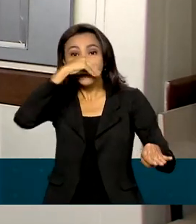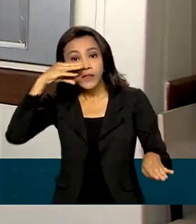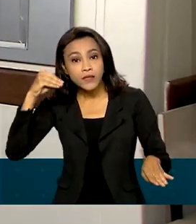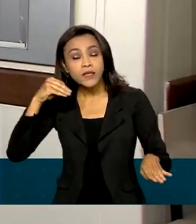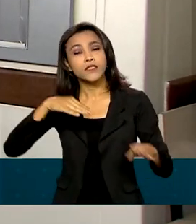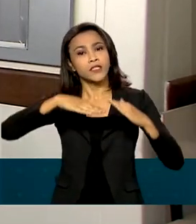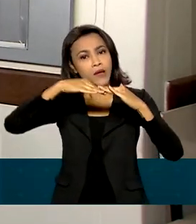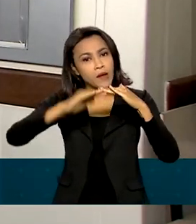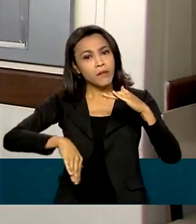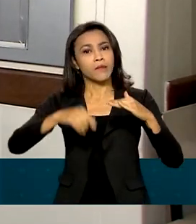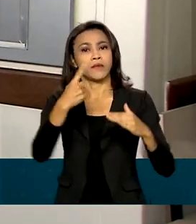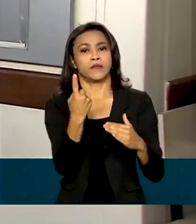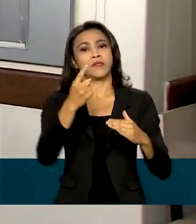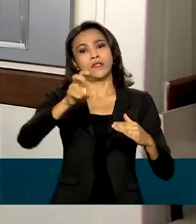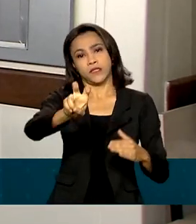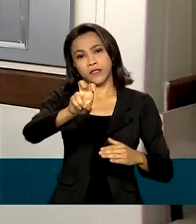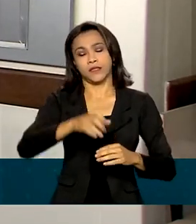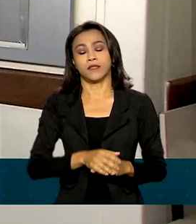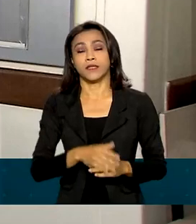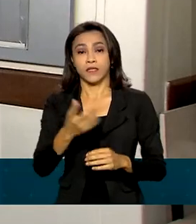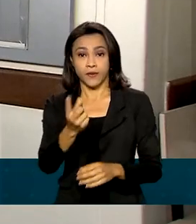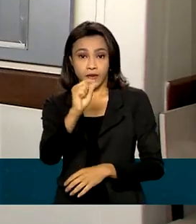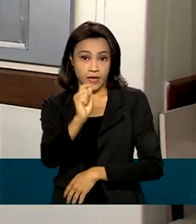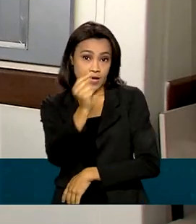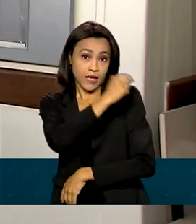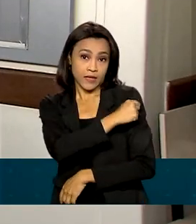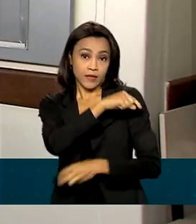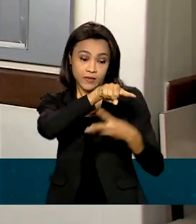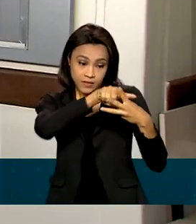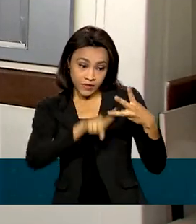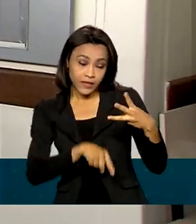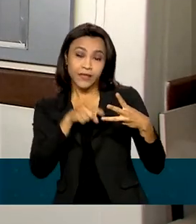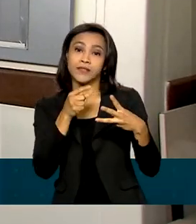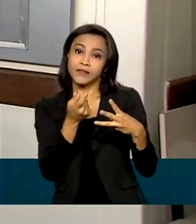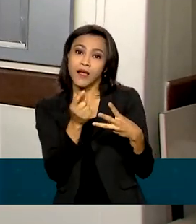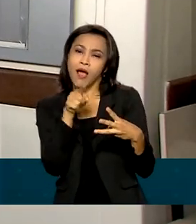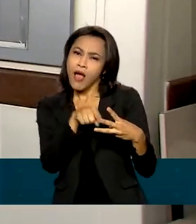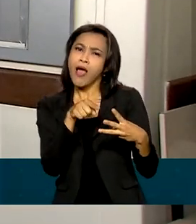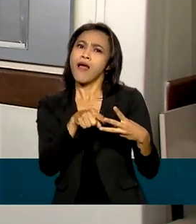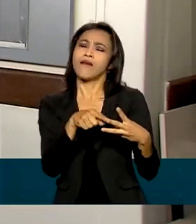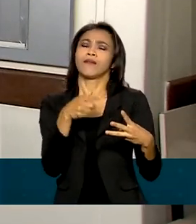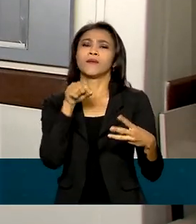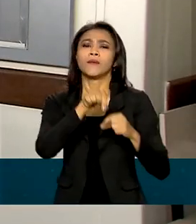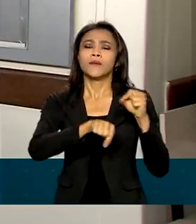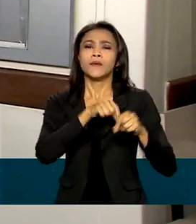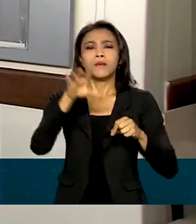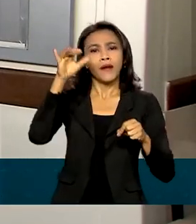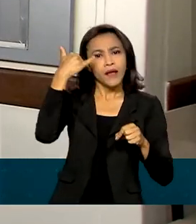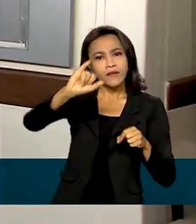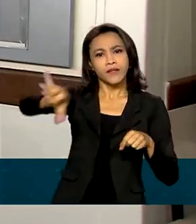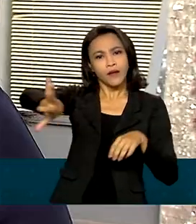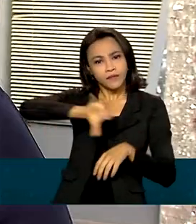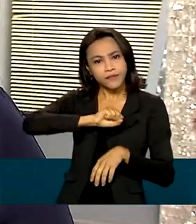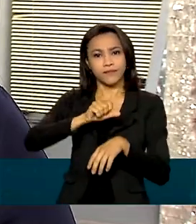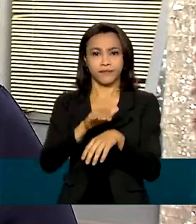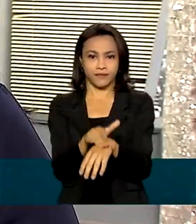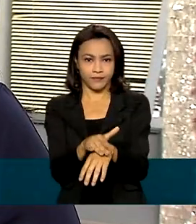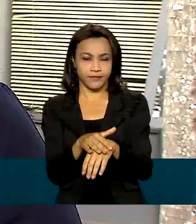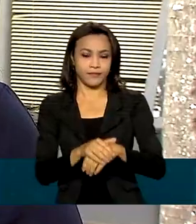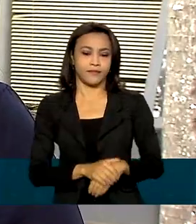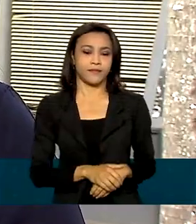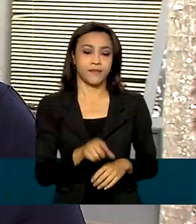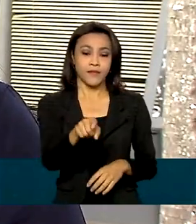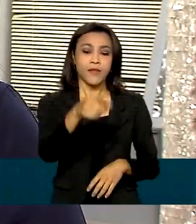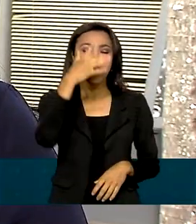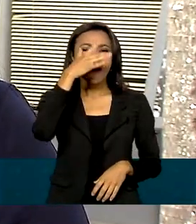menores de 15 anos. A dose da tripse viral é a principal forma de prevenção do sarampo. Uma criança